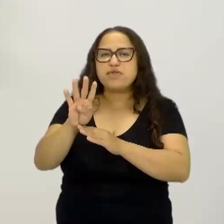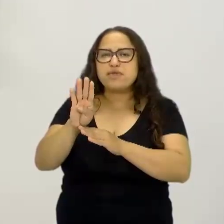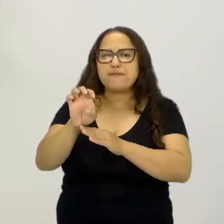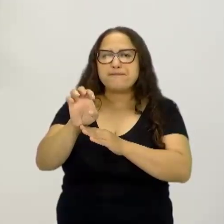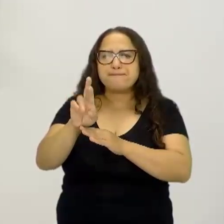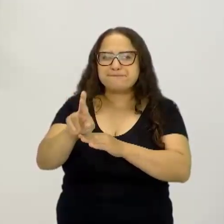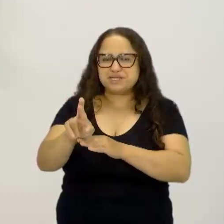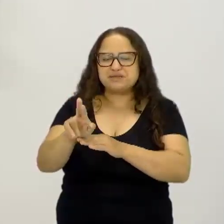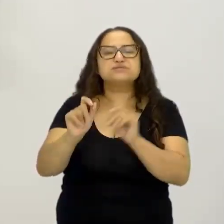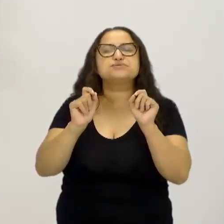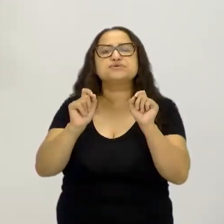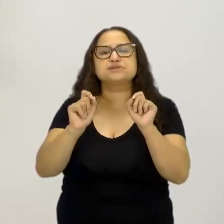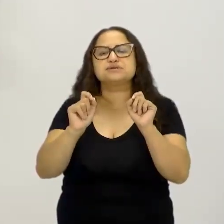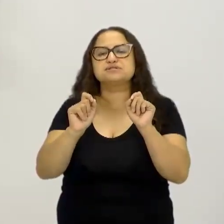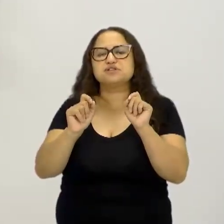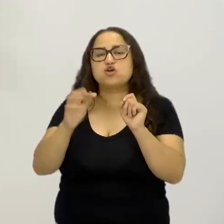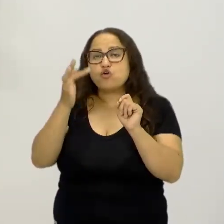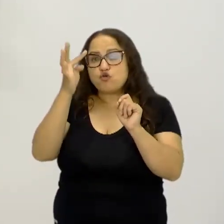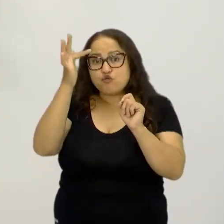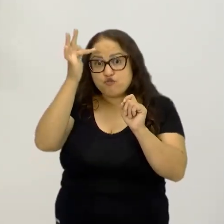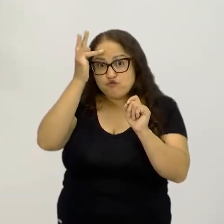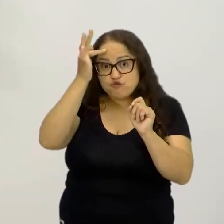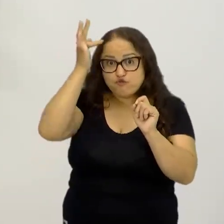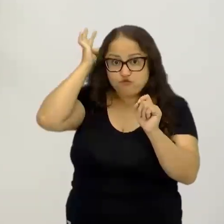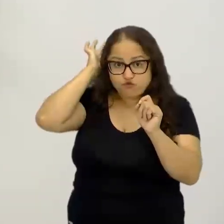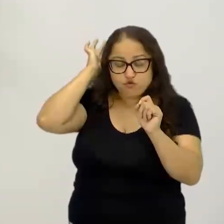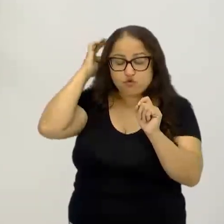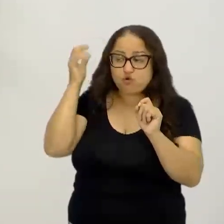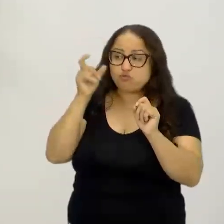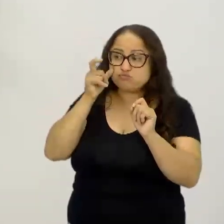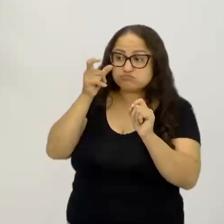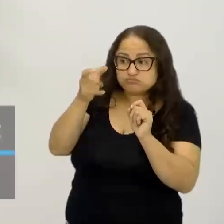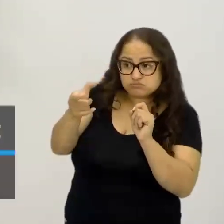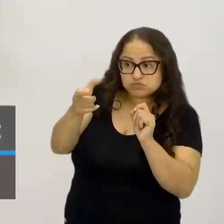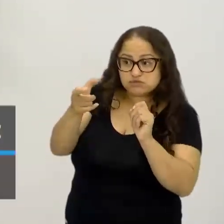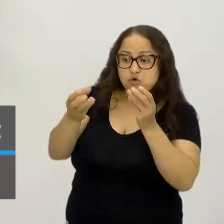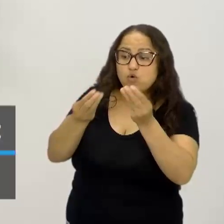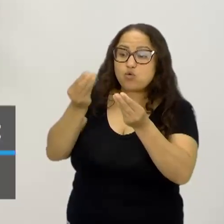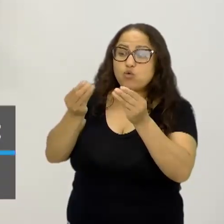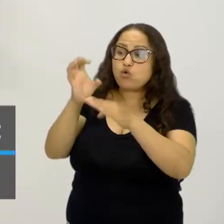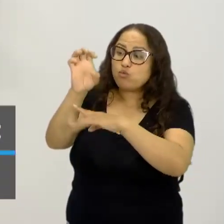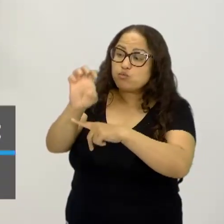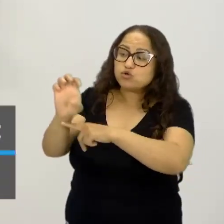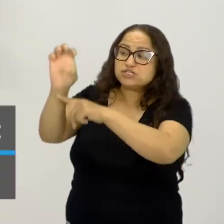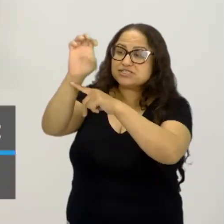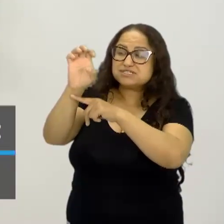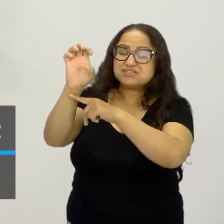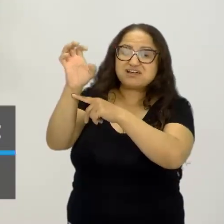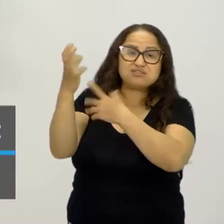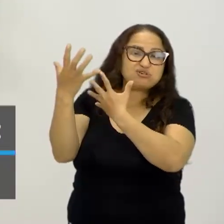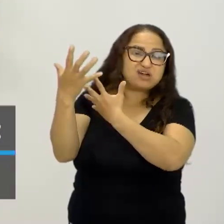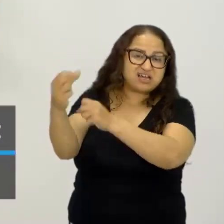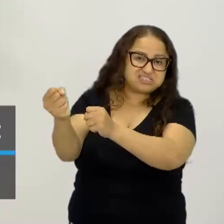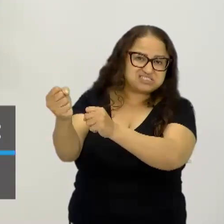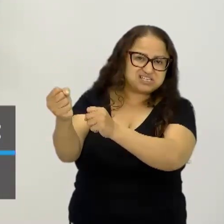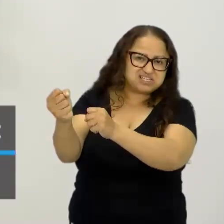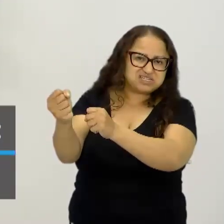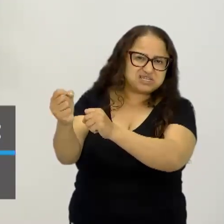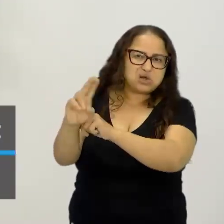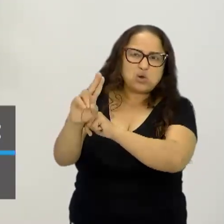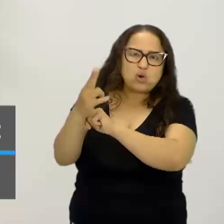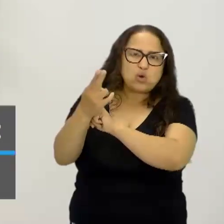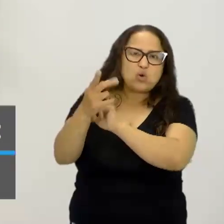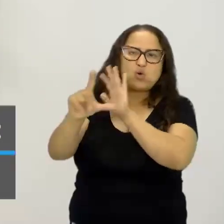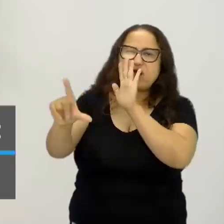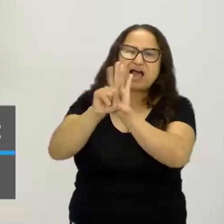dizendo o seguinte, que o Foucault, justamente, ele observou como o Estado, ele se apropria dessas